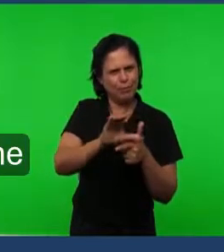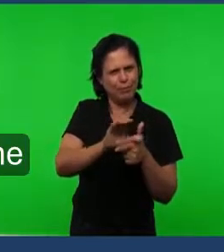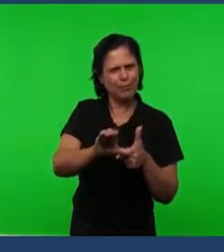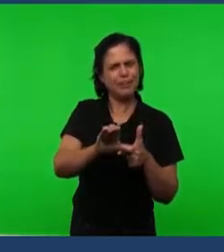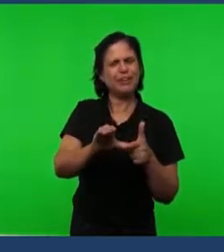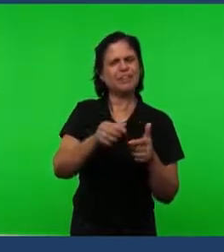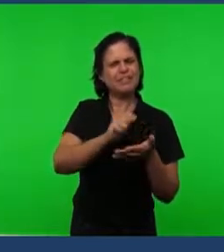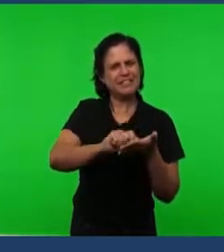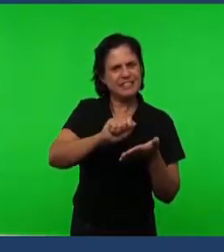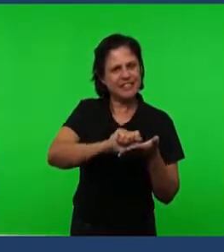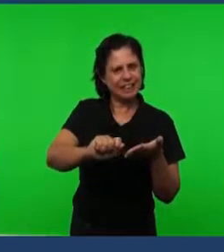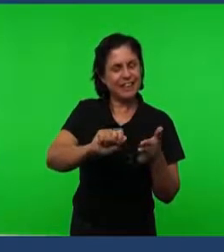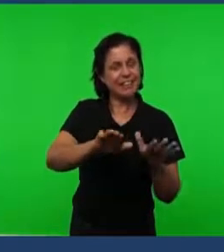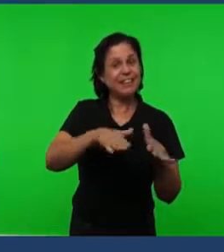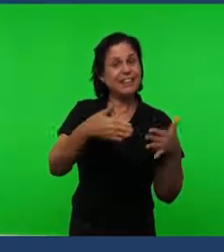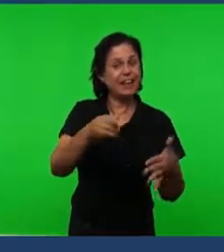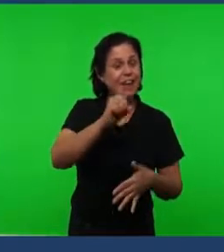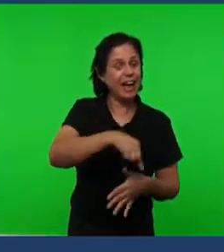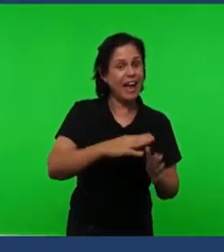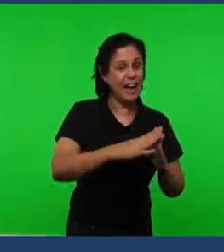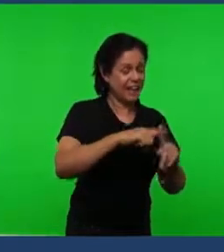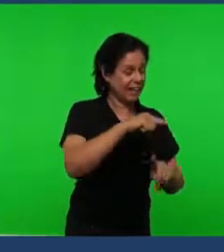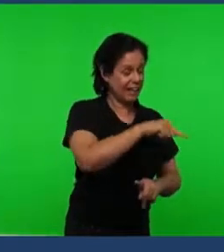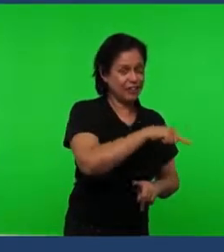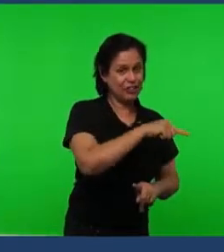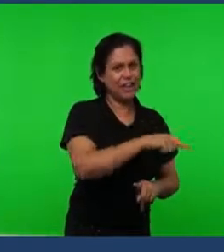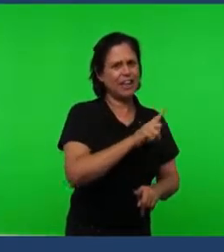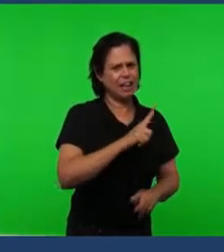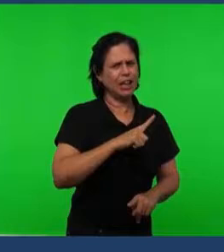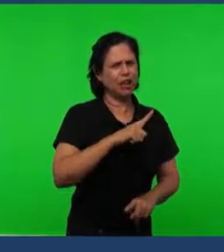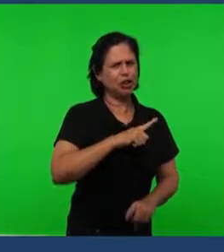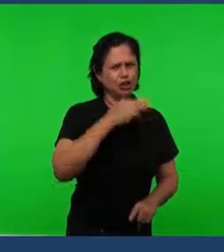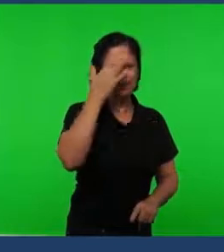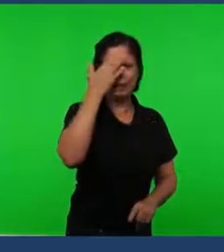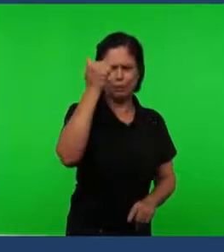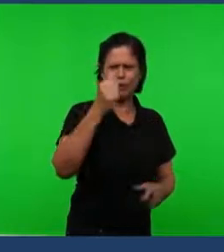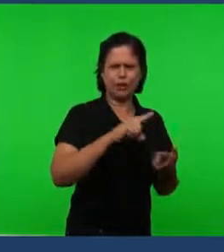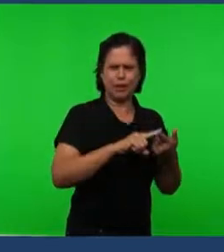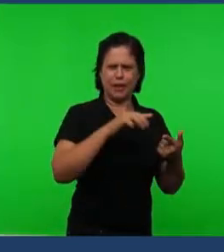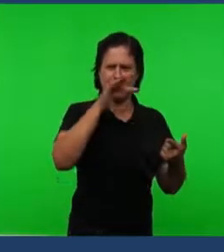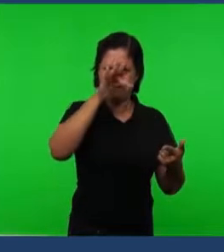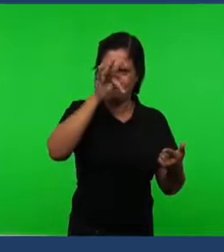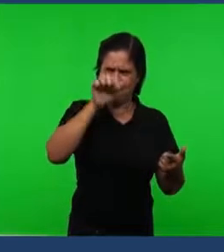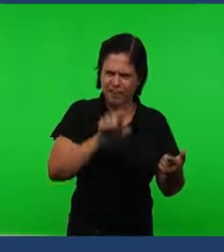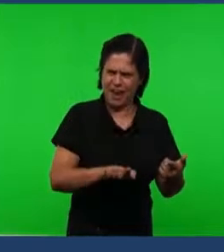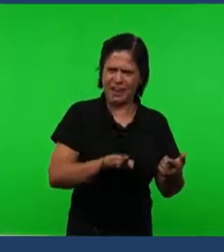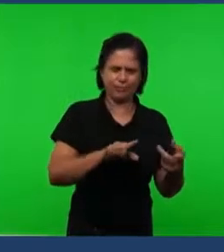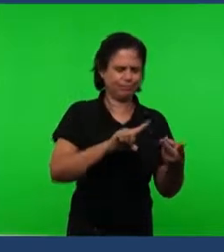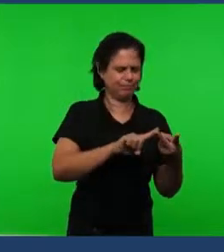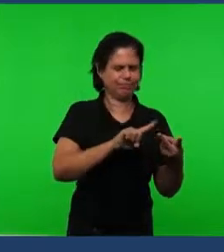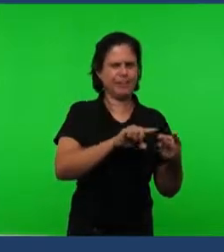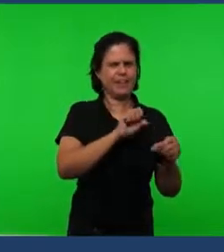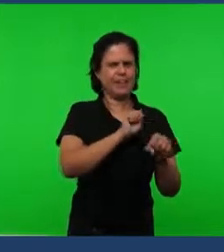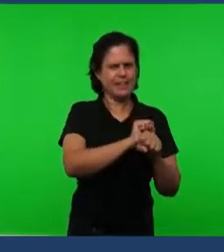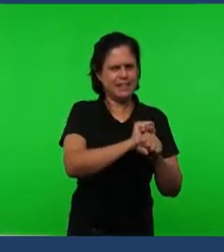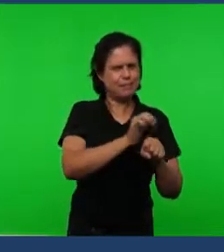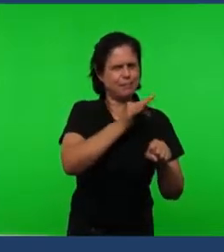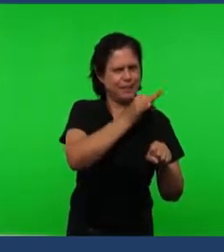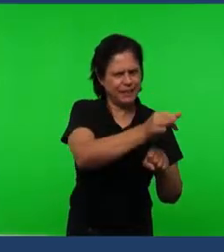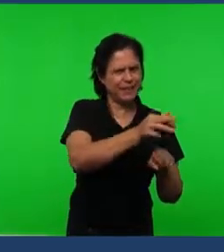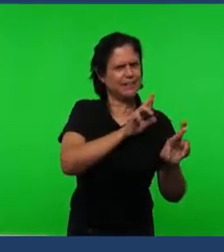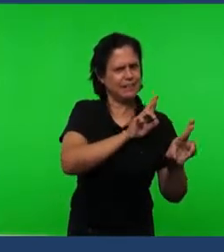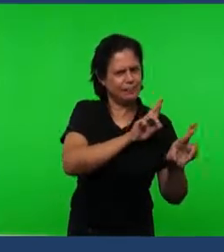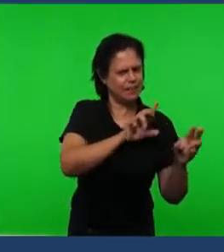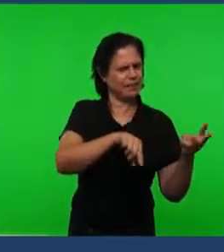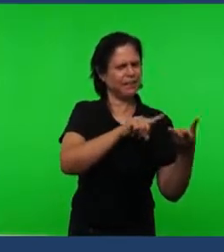Então era a sabedoria Da igreja Ela conservava a sua A fé Os fiéis ali A esperança E o amor